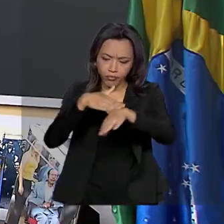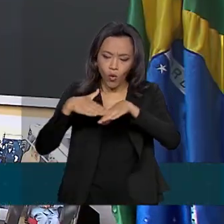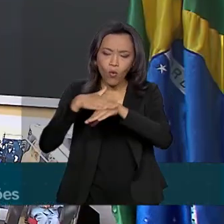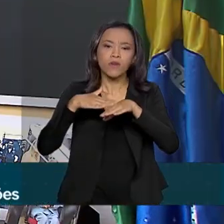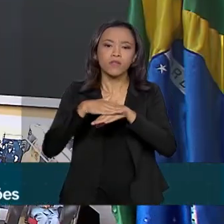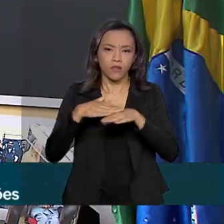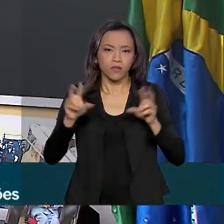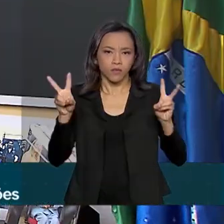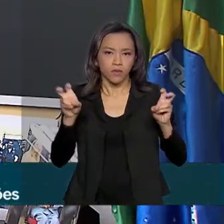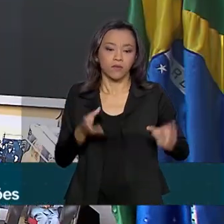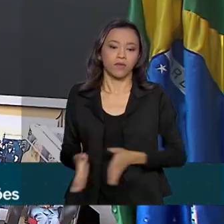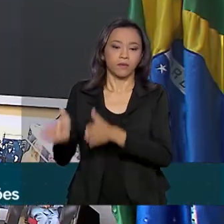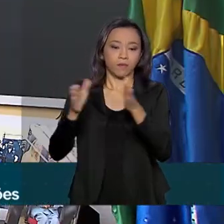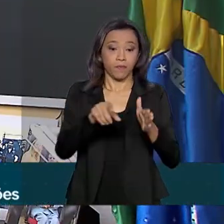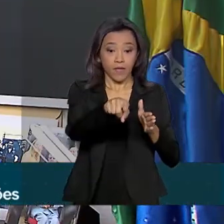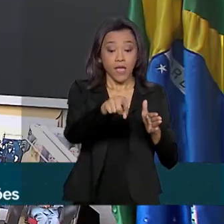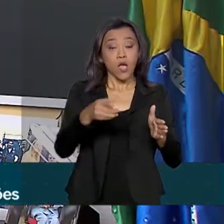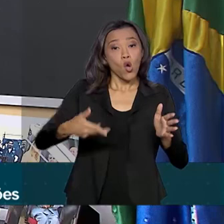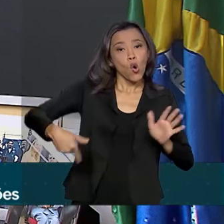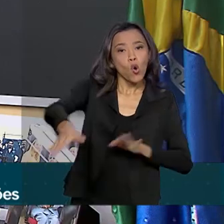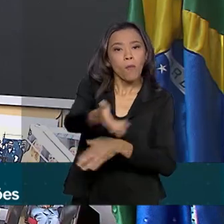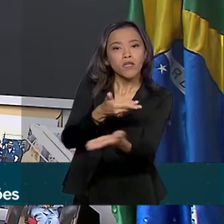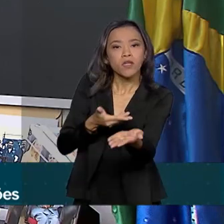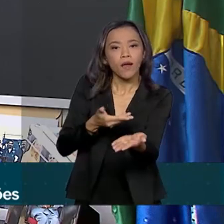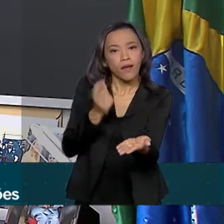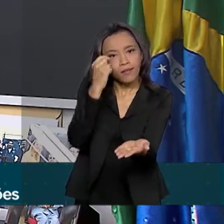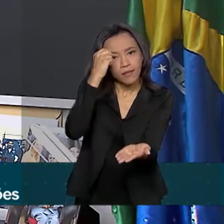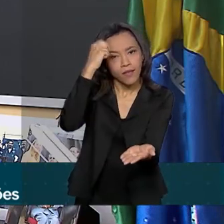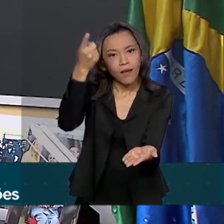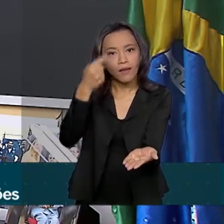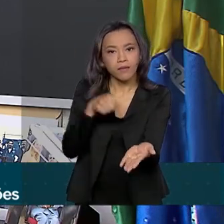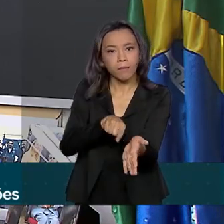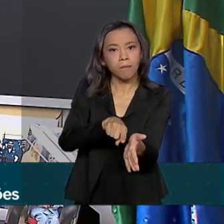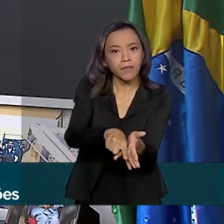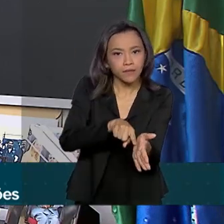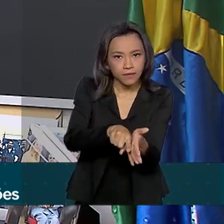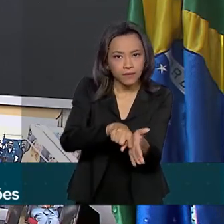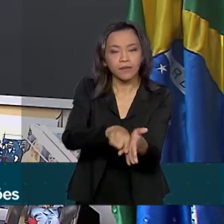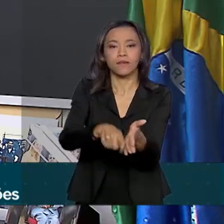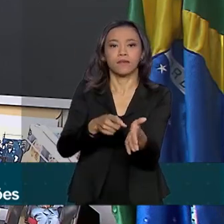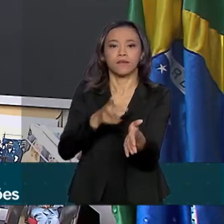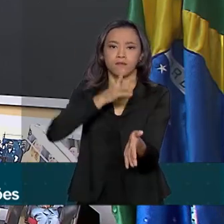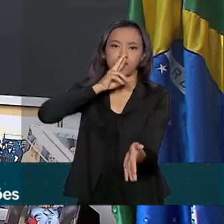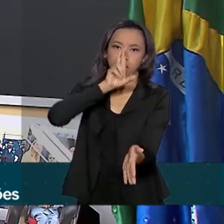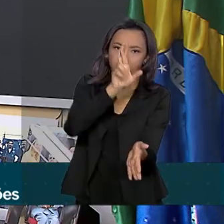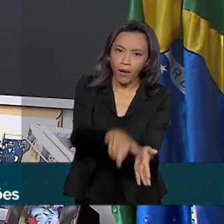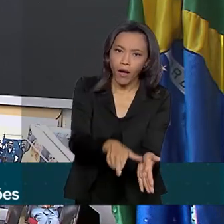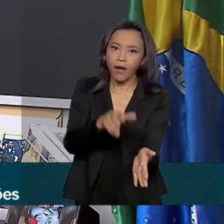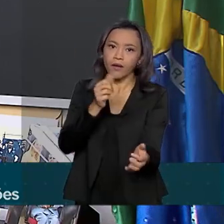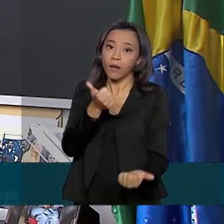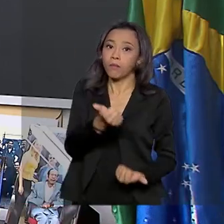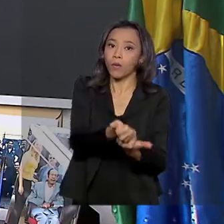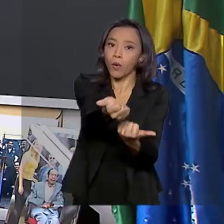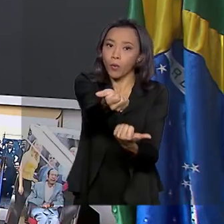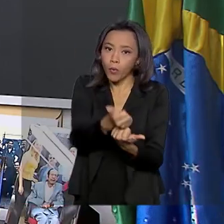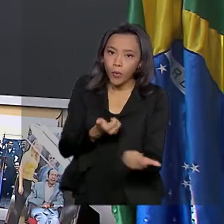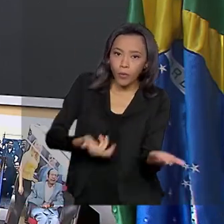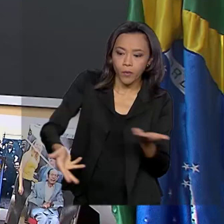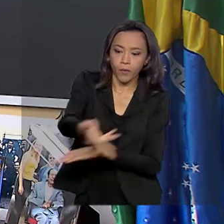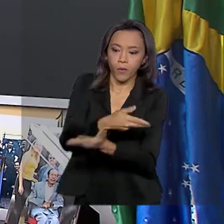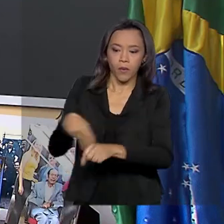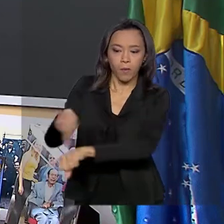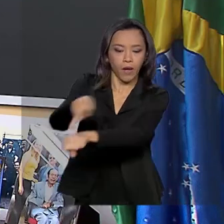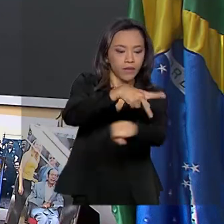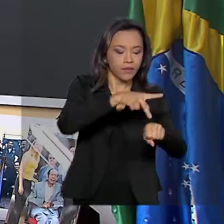internacional de ideias, resultados e de colaboração é extremamente